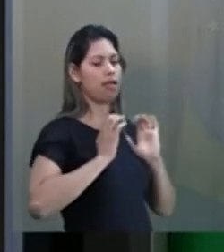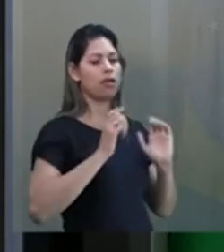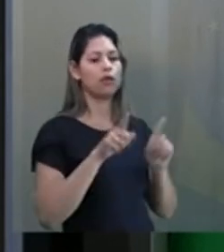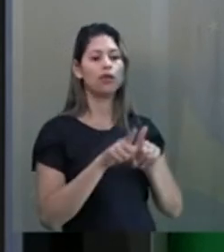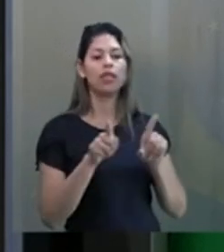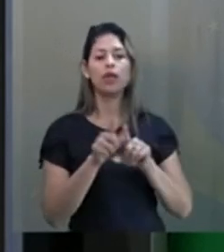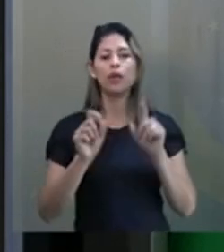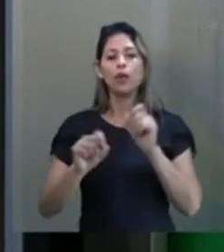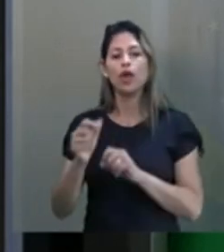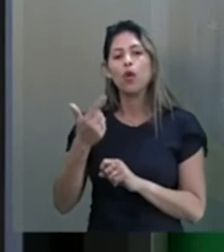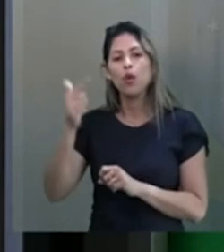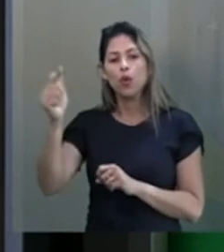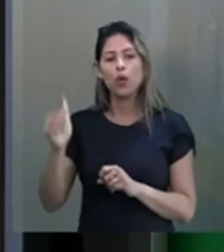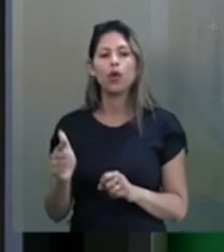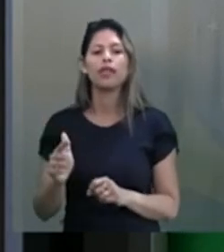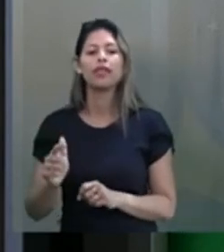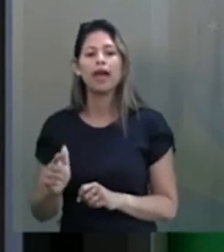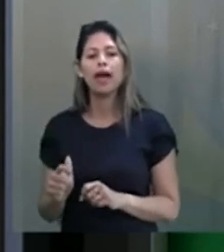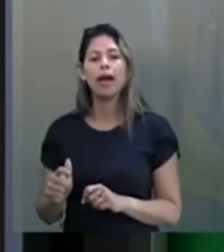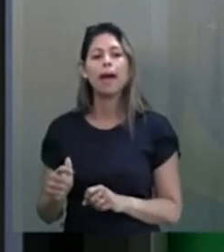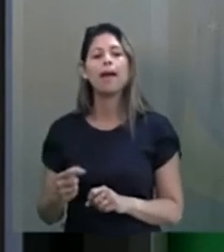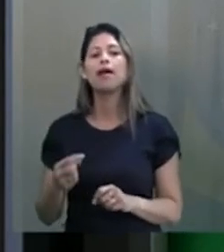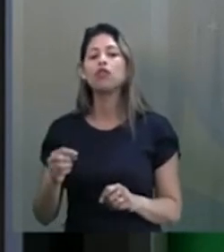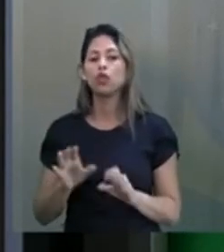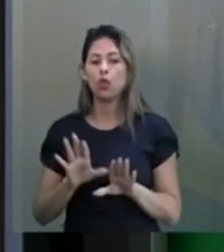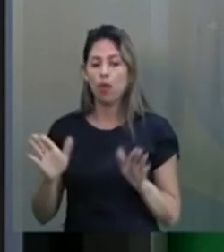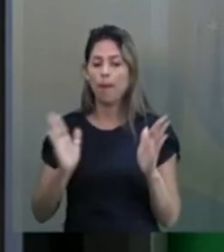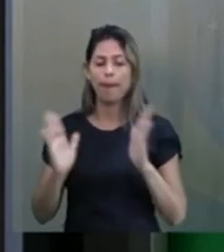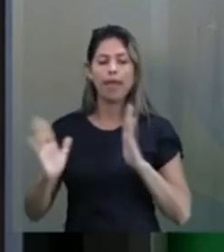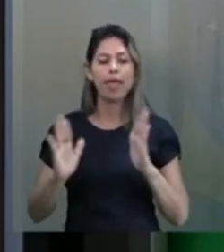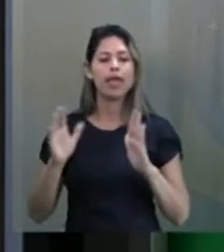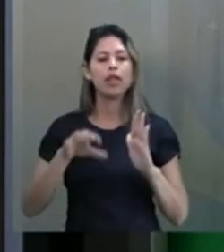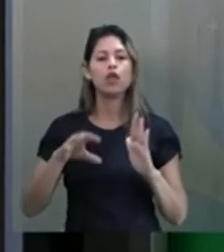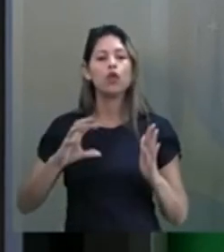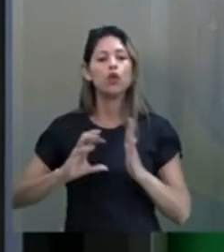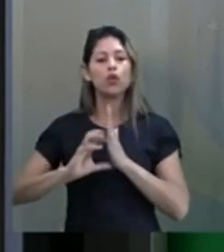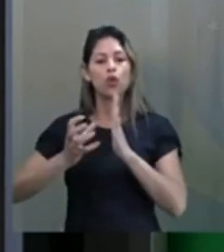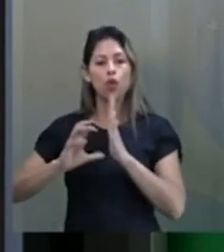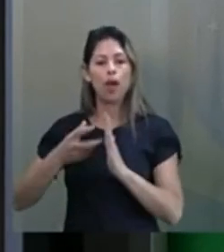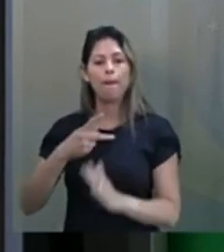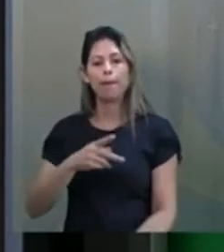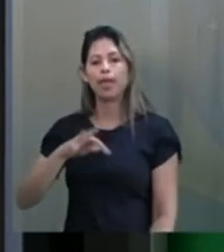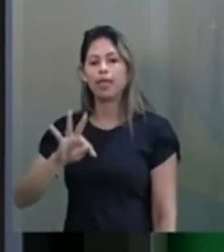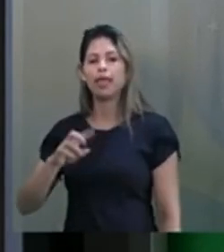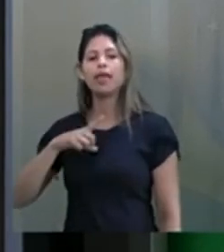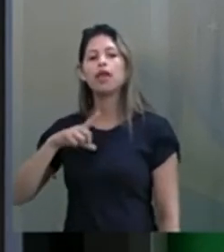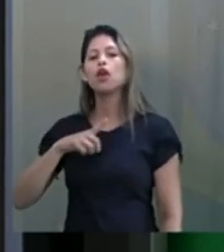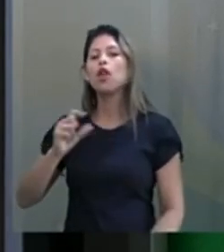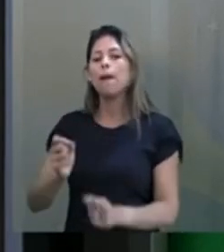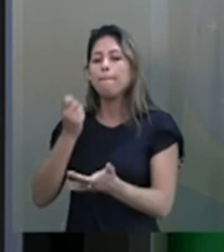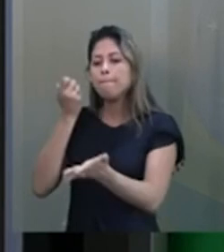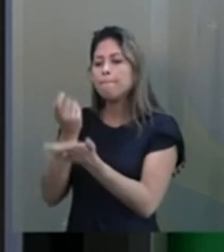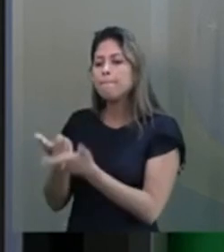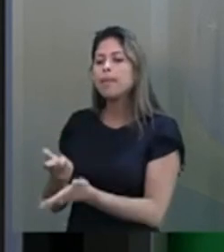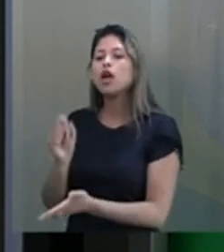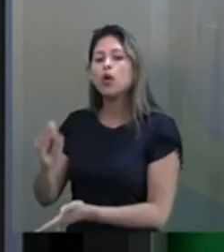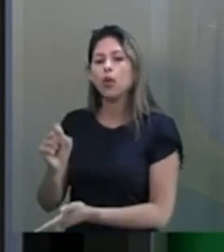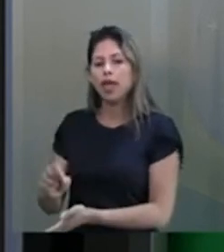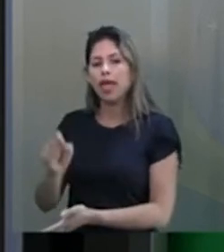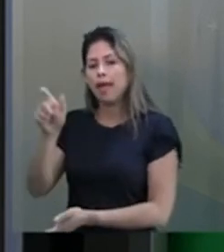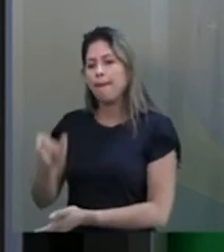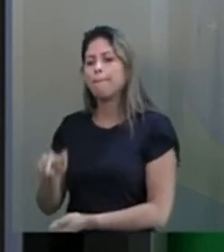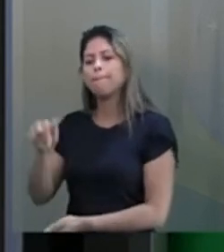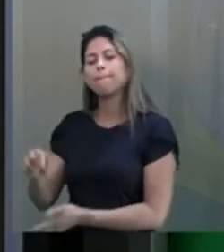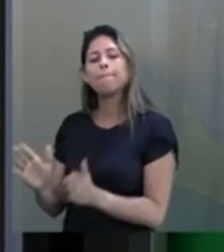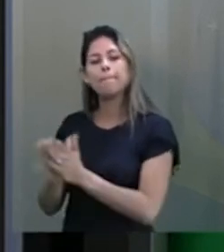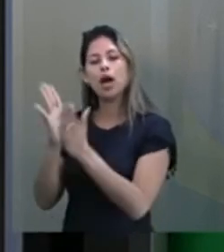política muito promovida durante os governos petistas. Nada mais é do que fazer o mais pobre pagar mais imposto para o empresário que